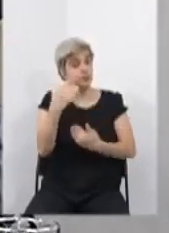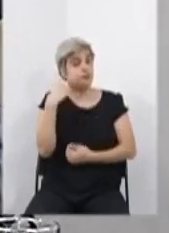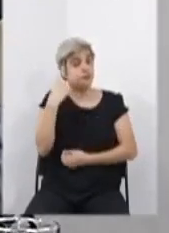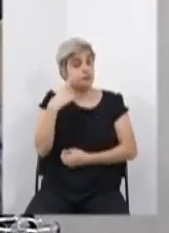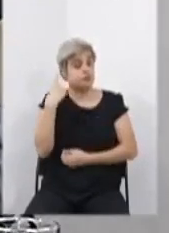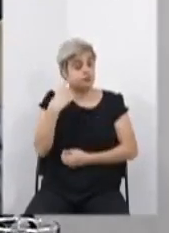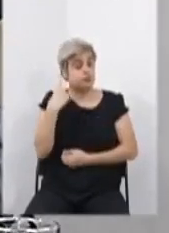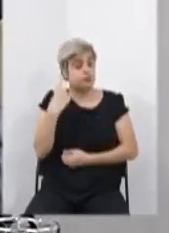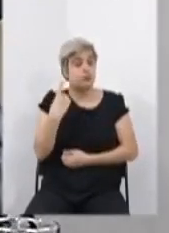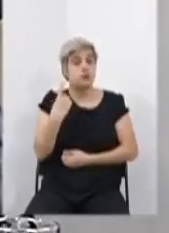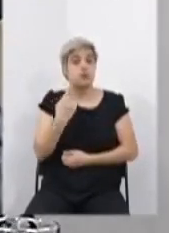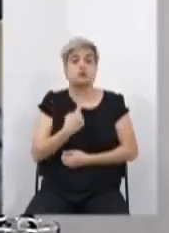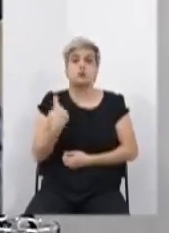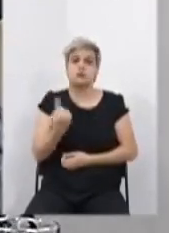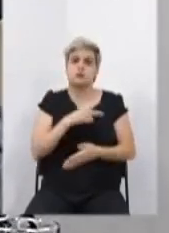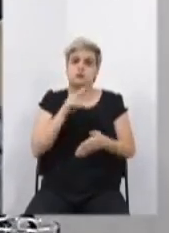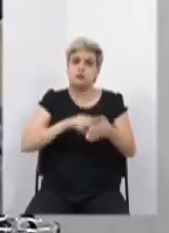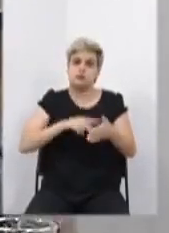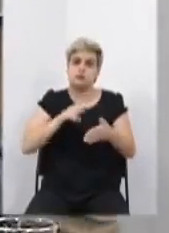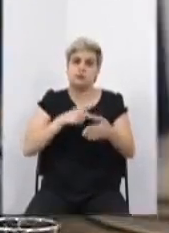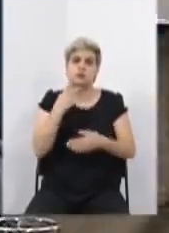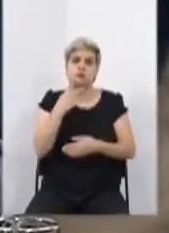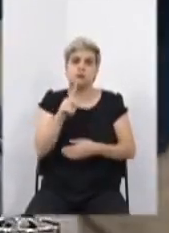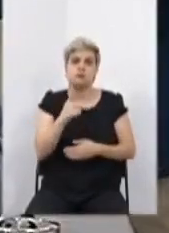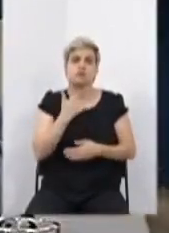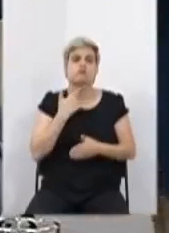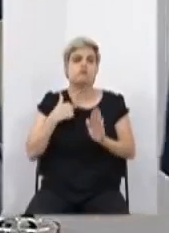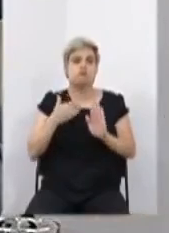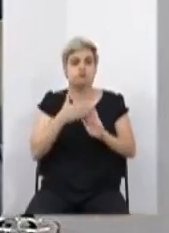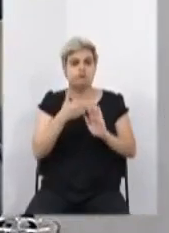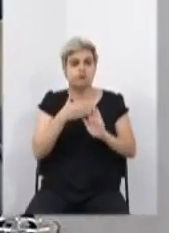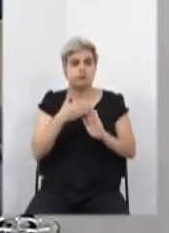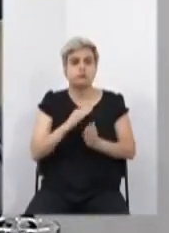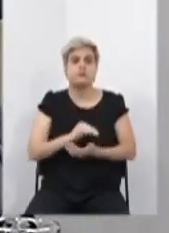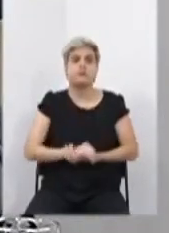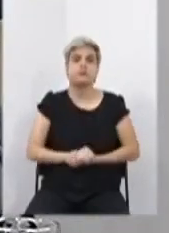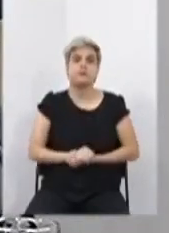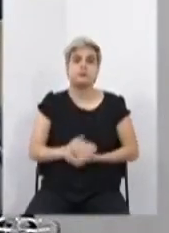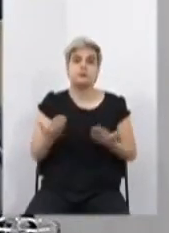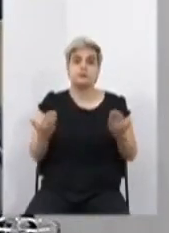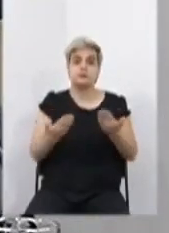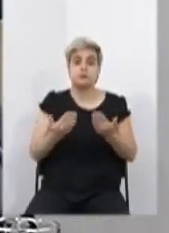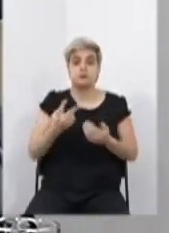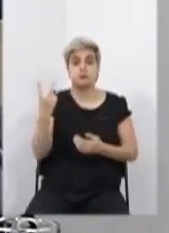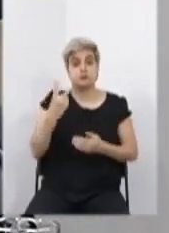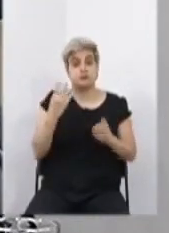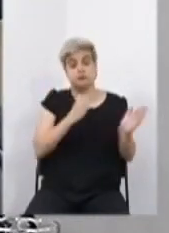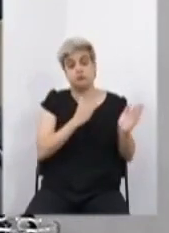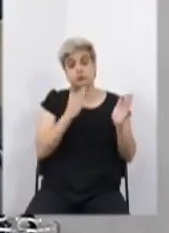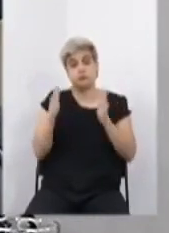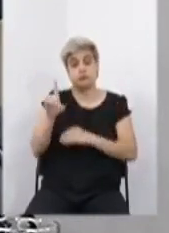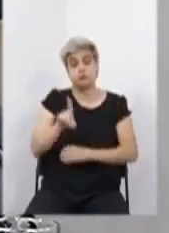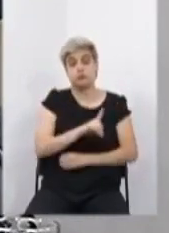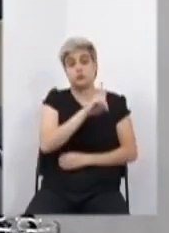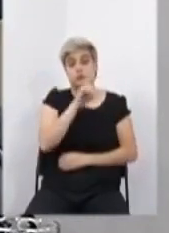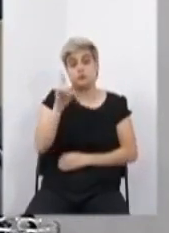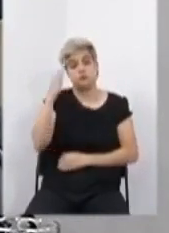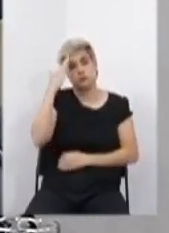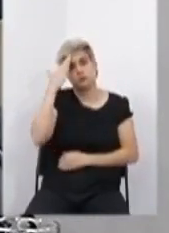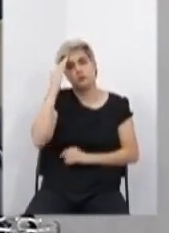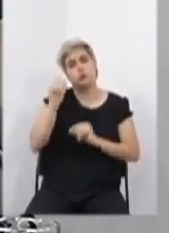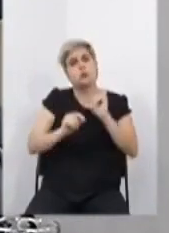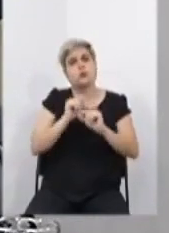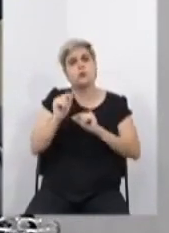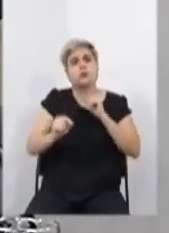Arche. A gente vai ler ainda o seu requerimento. Passa-se a segunda fase da ordem do dia que compreende a